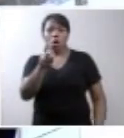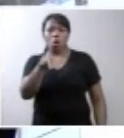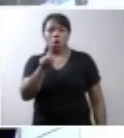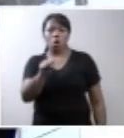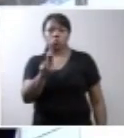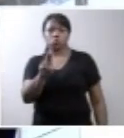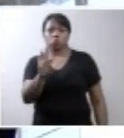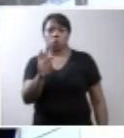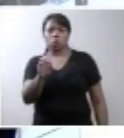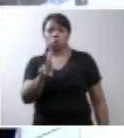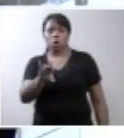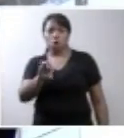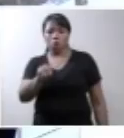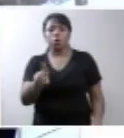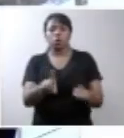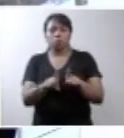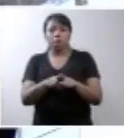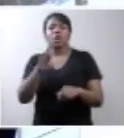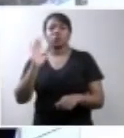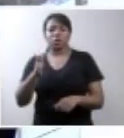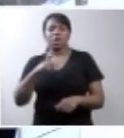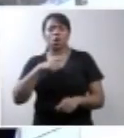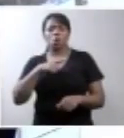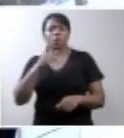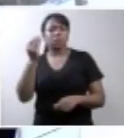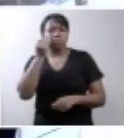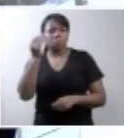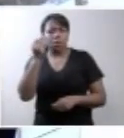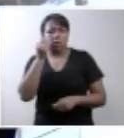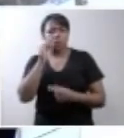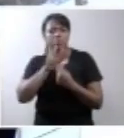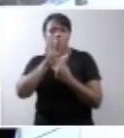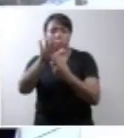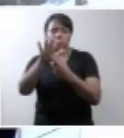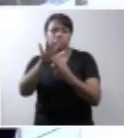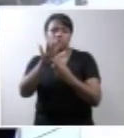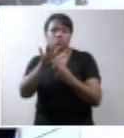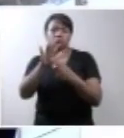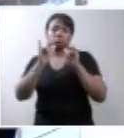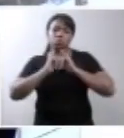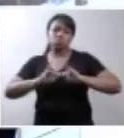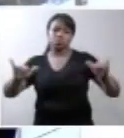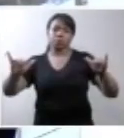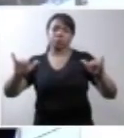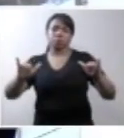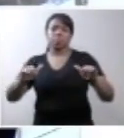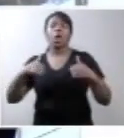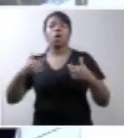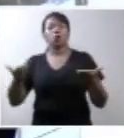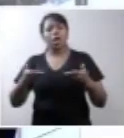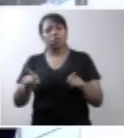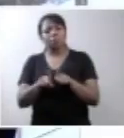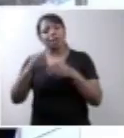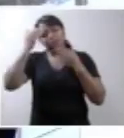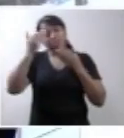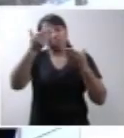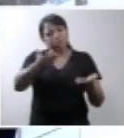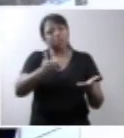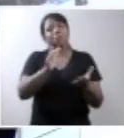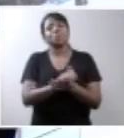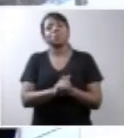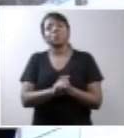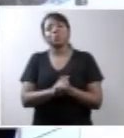carga, alguma experiência a transmitir com relação a isso. Então, quero agradecer também ao